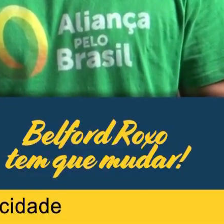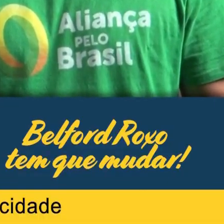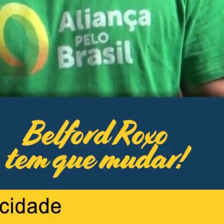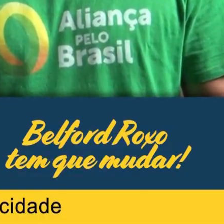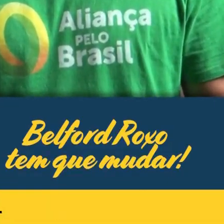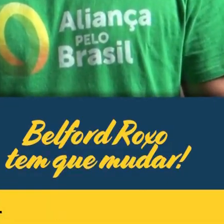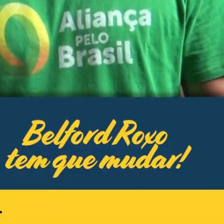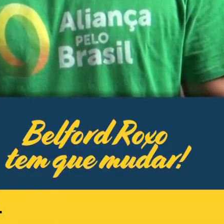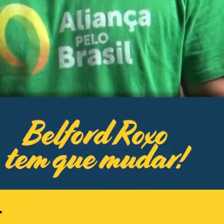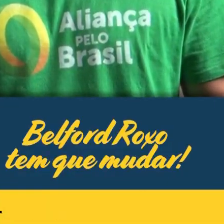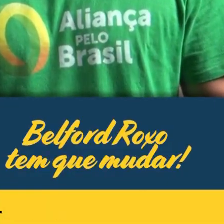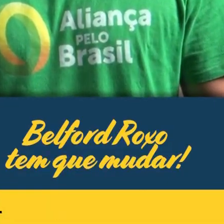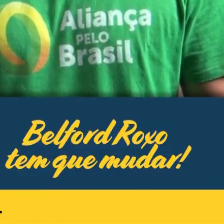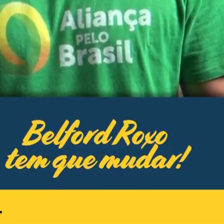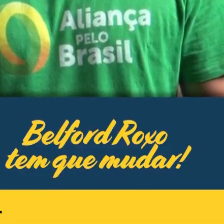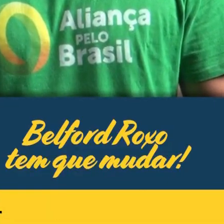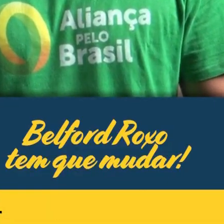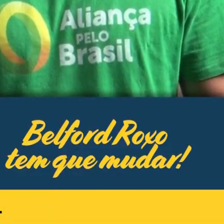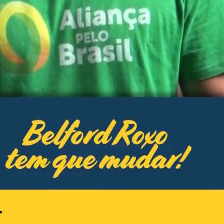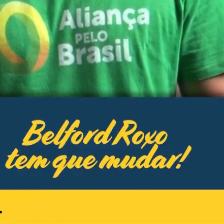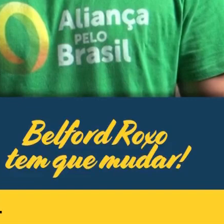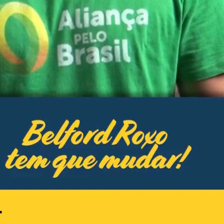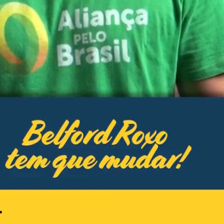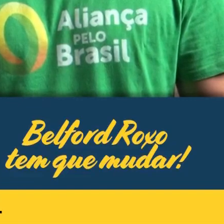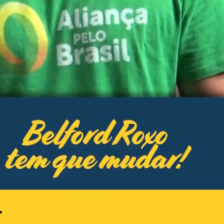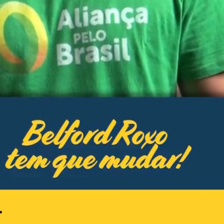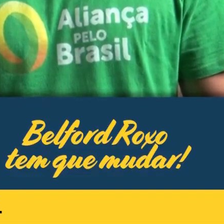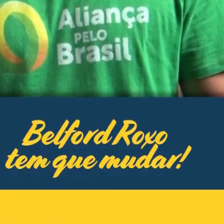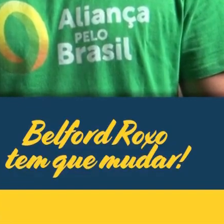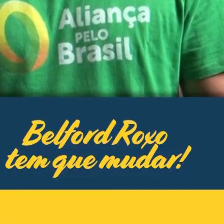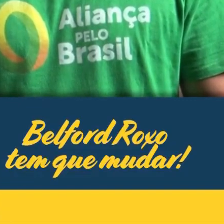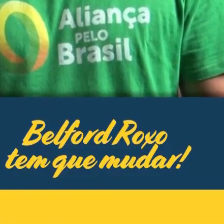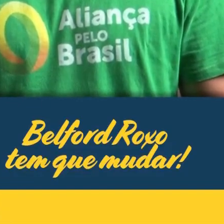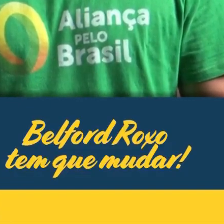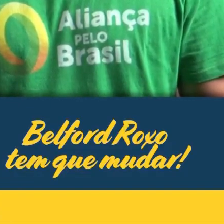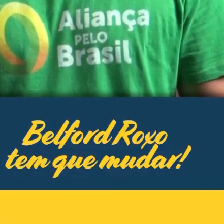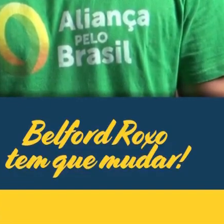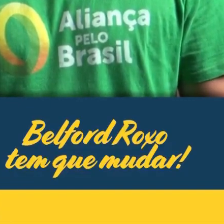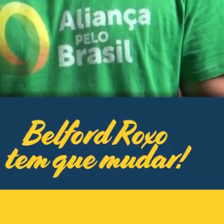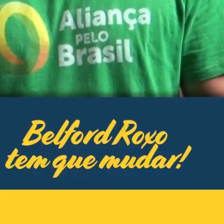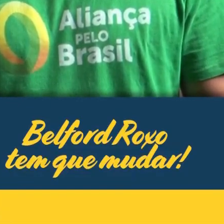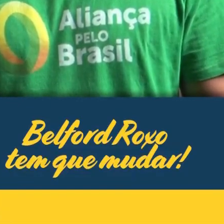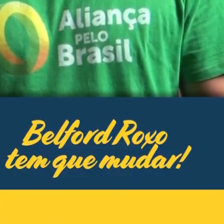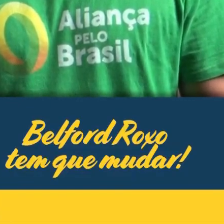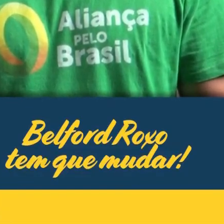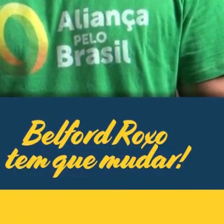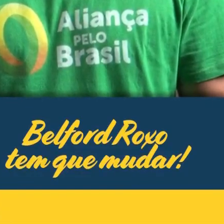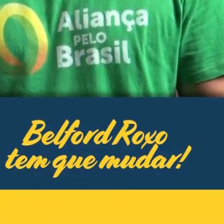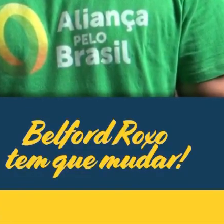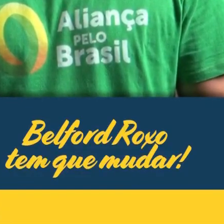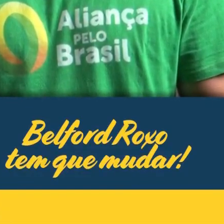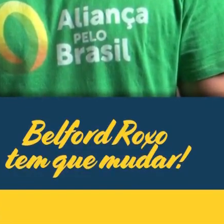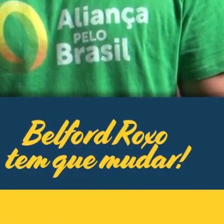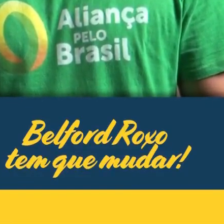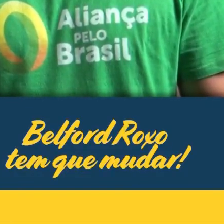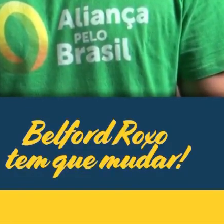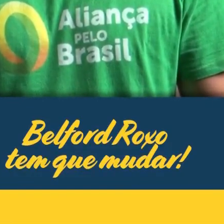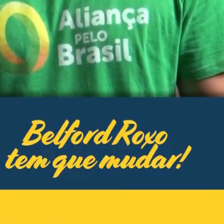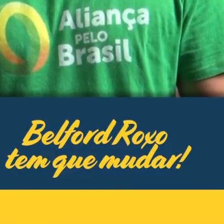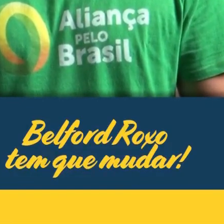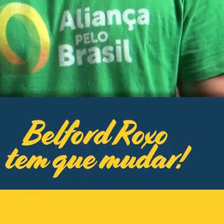dessa cidade e vai economizar o dinheiro do pagador de impostos. Então eu peço a você o voto no dia 15 de novembro.